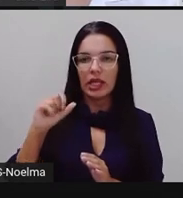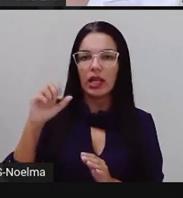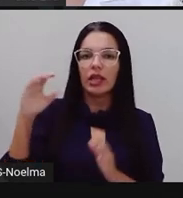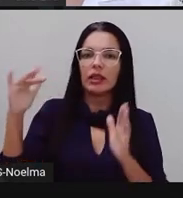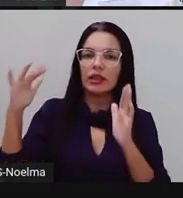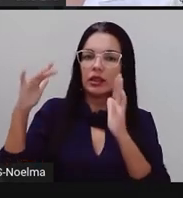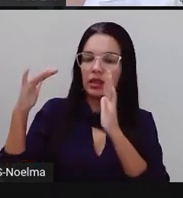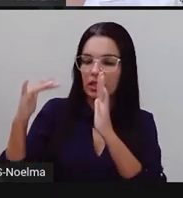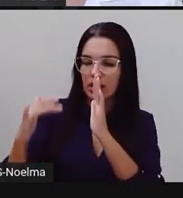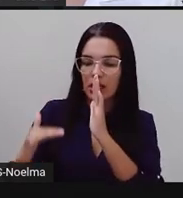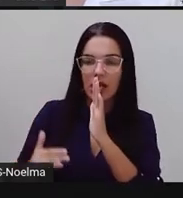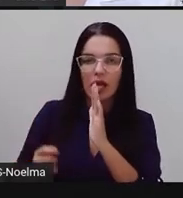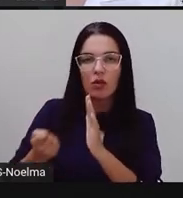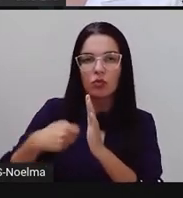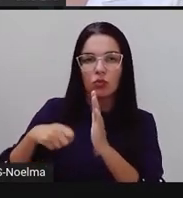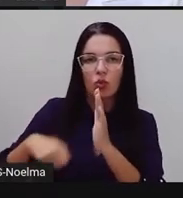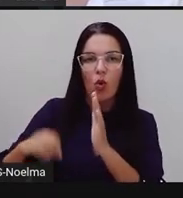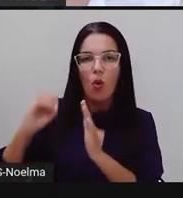zi, escrevi com O.